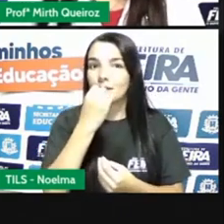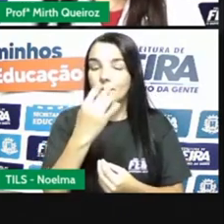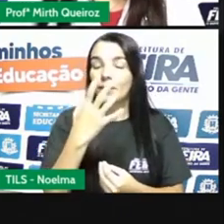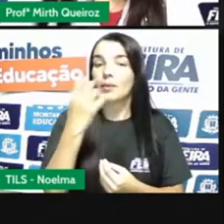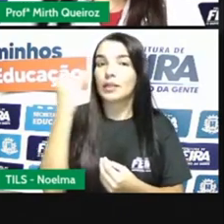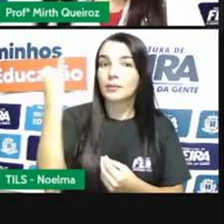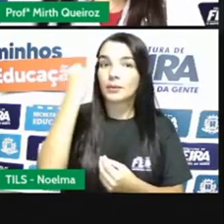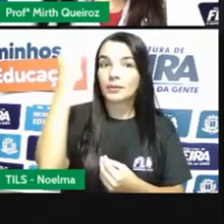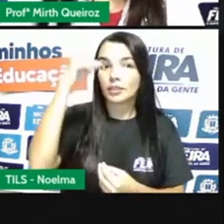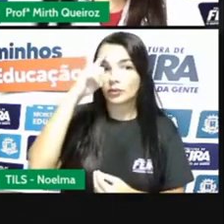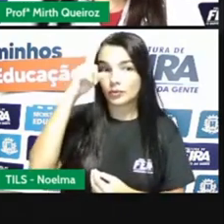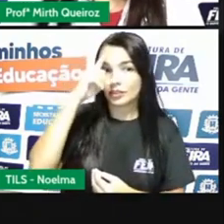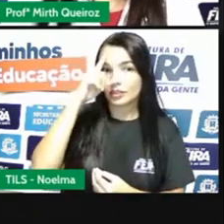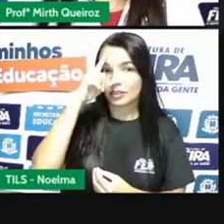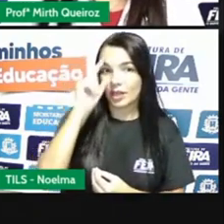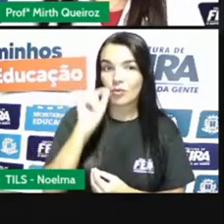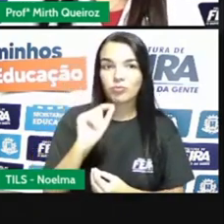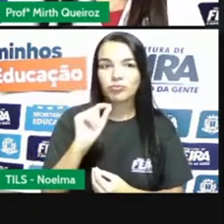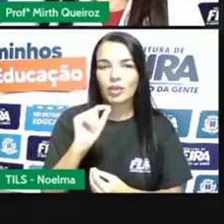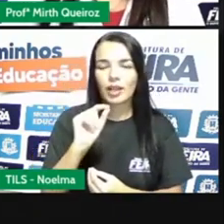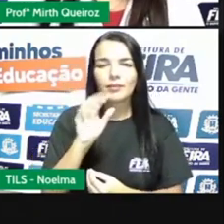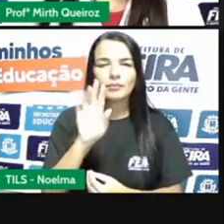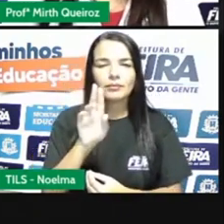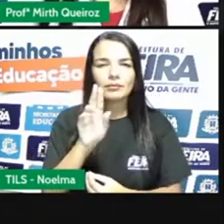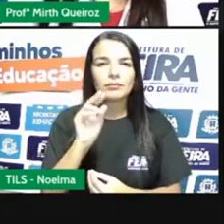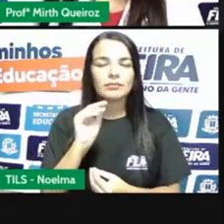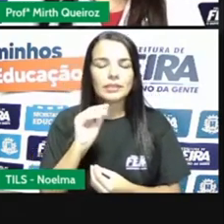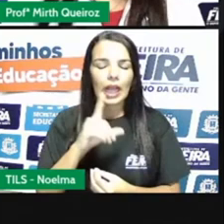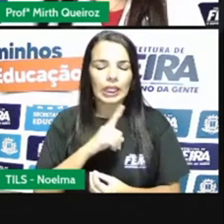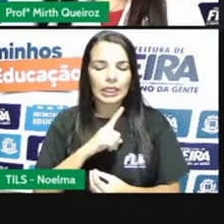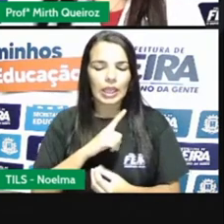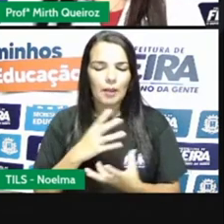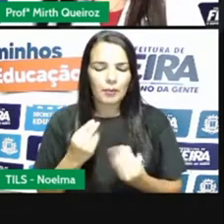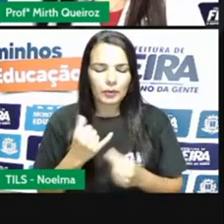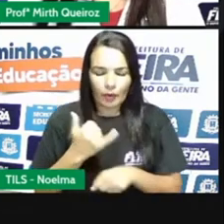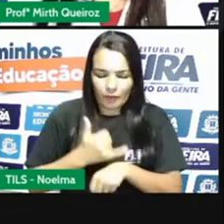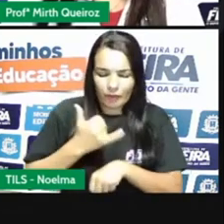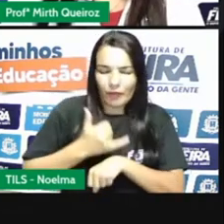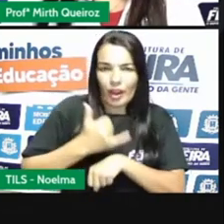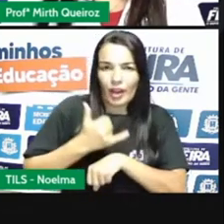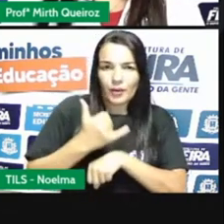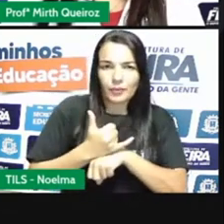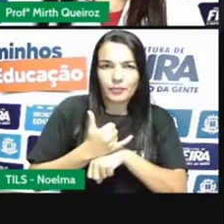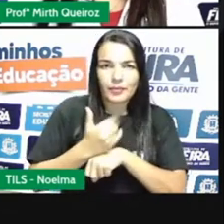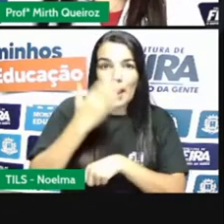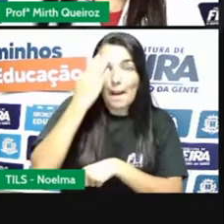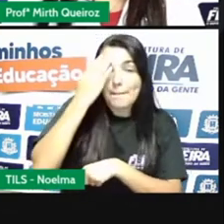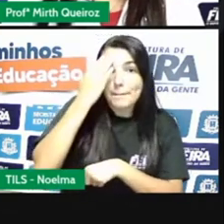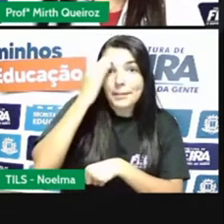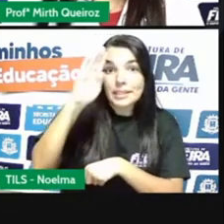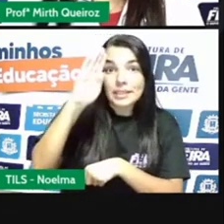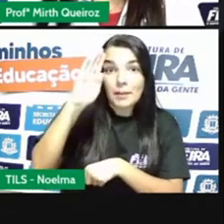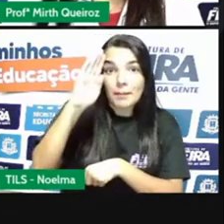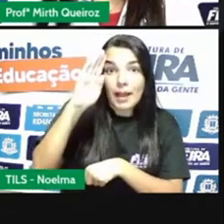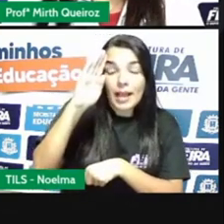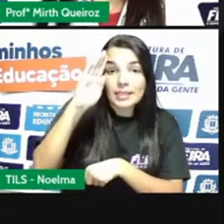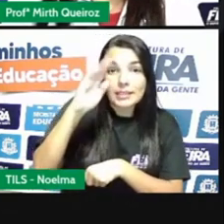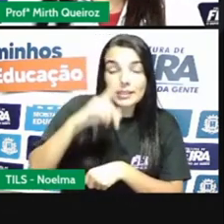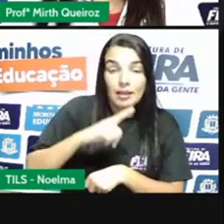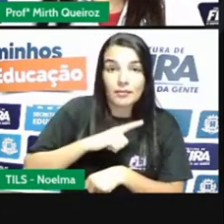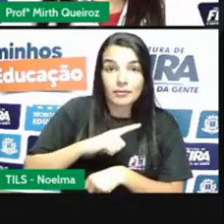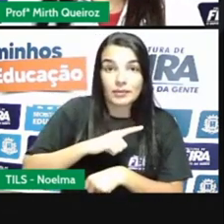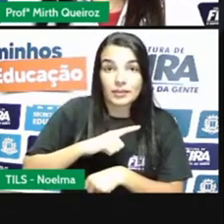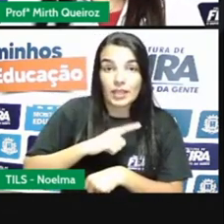essa mistura. Cheio de ferro, uma das principais fontes de proteína da